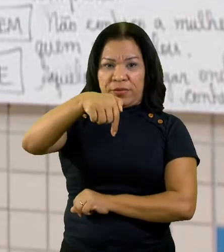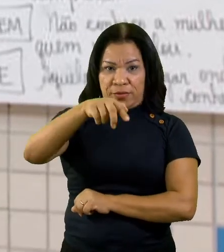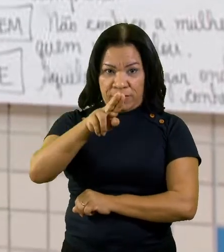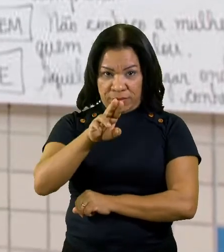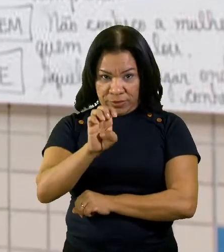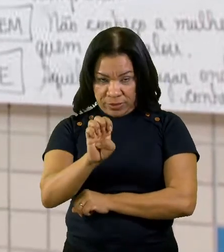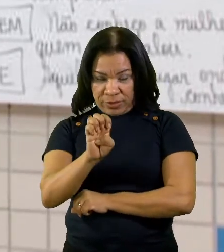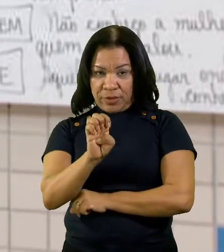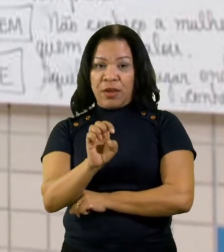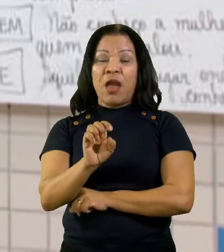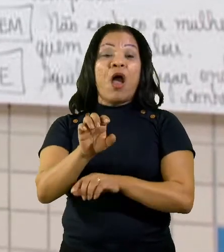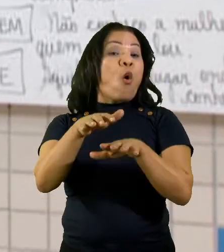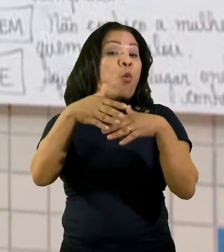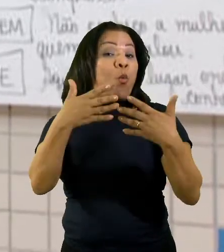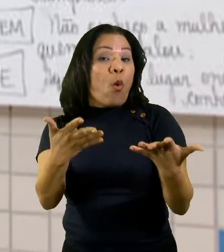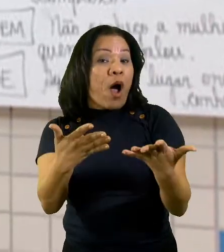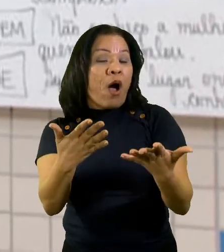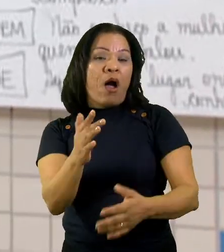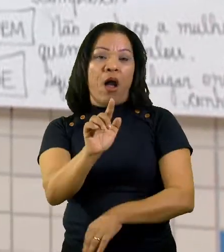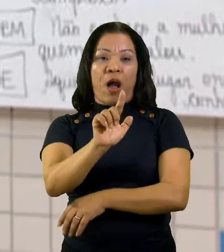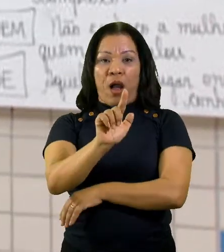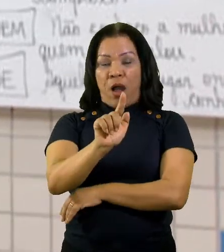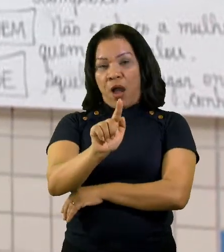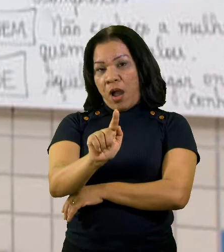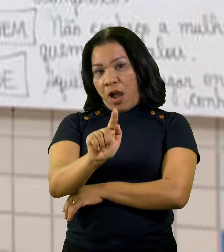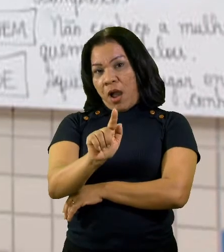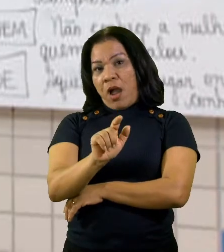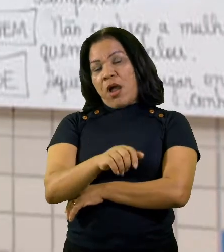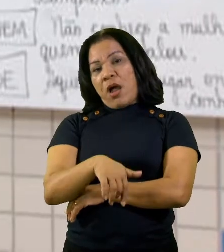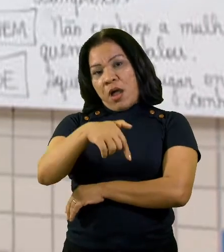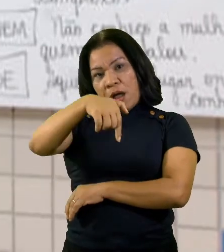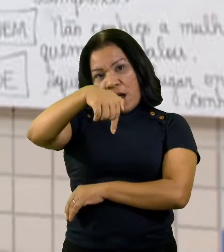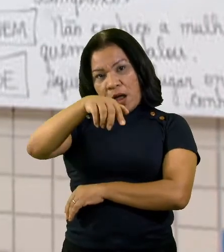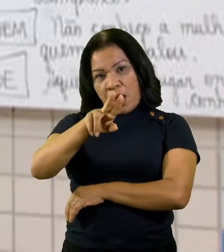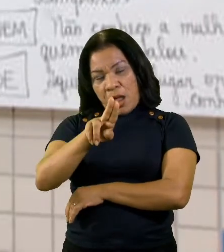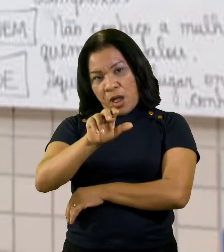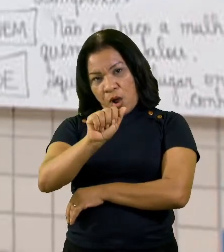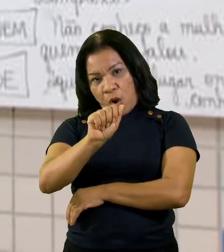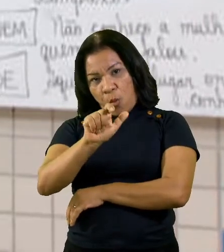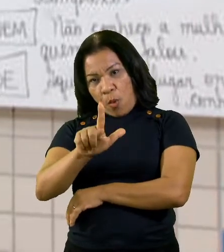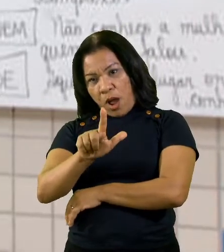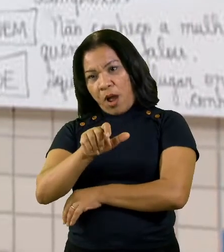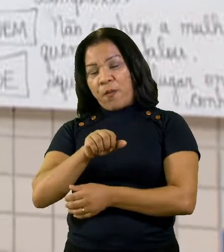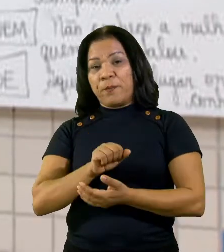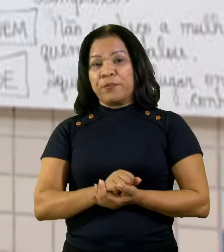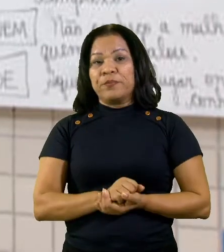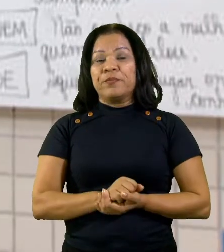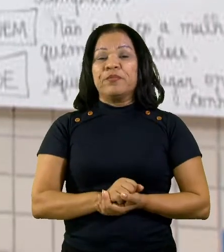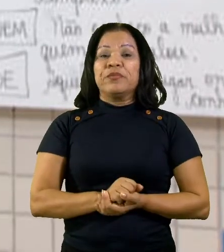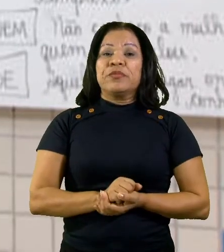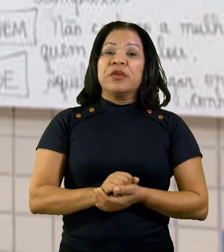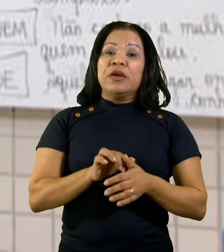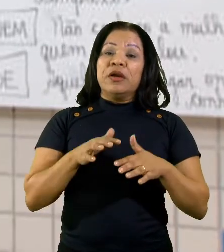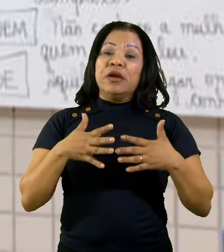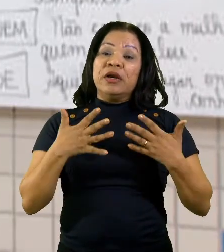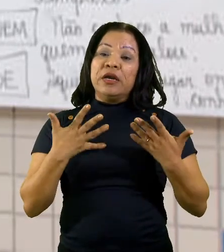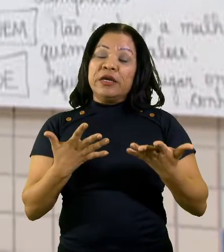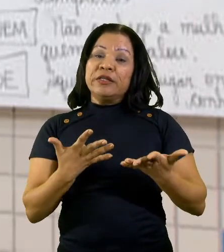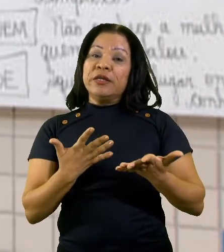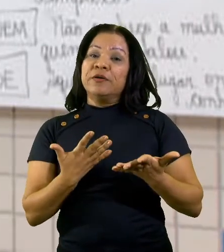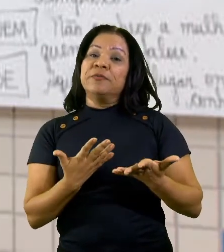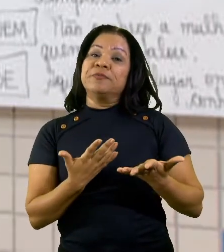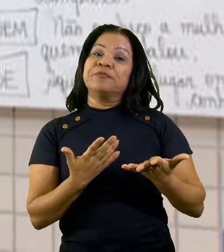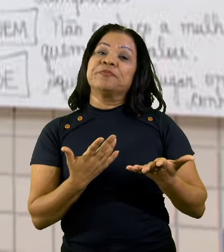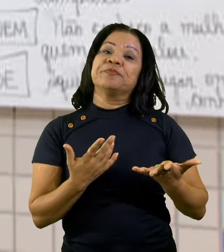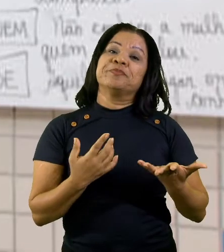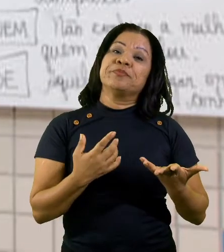quais, o qual, a qual. Sempre o que e o qual e suas variações, eles se referem